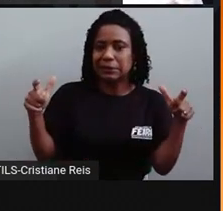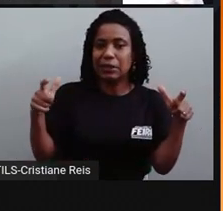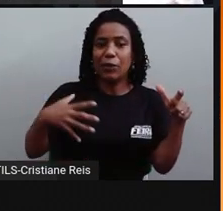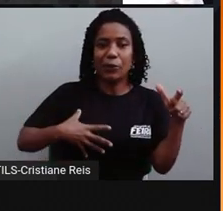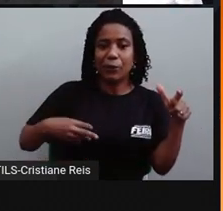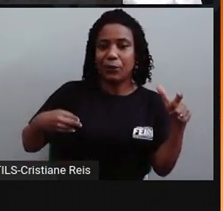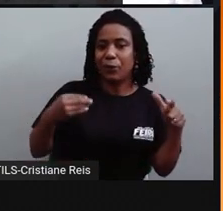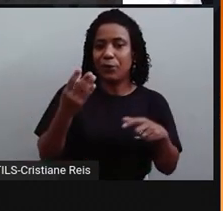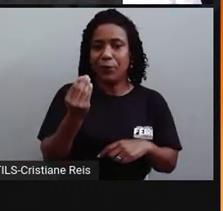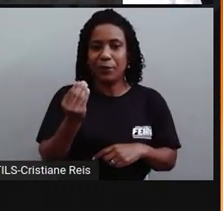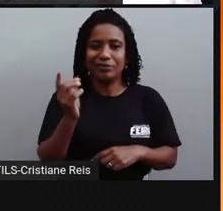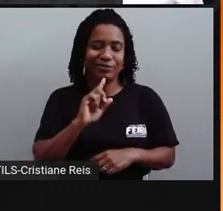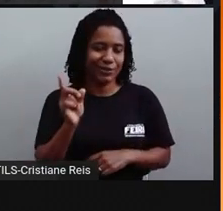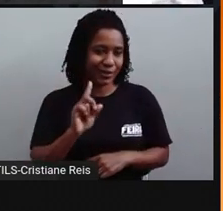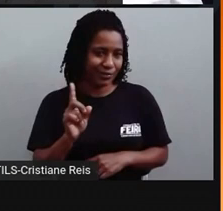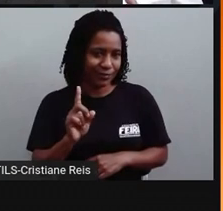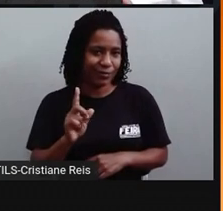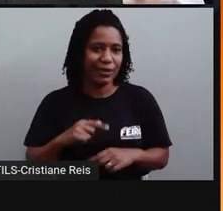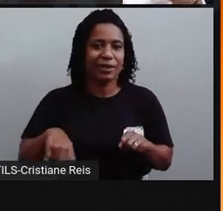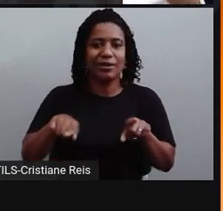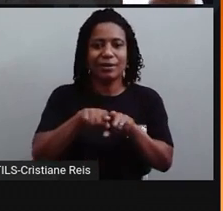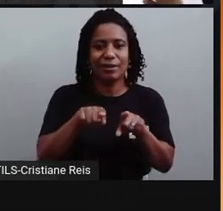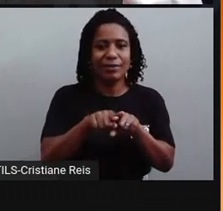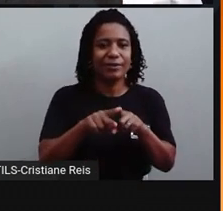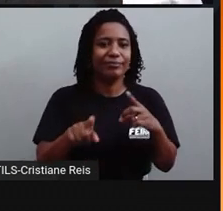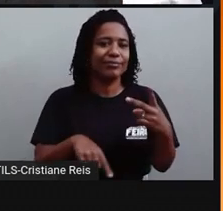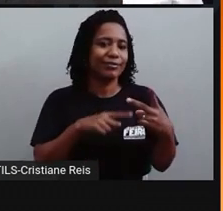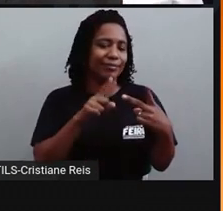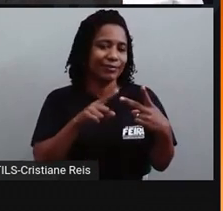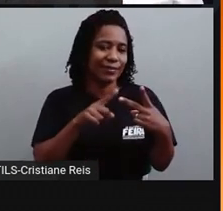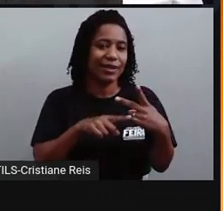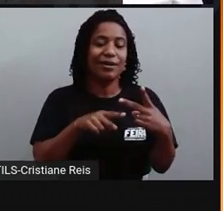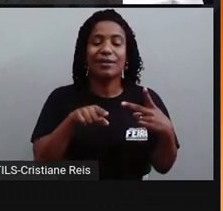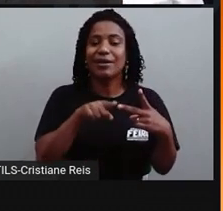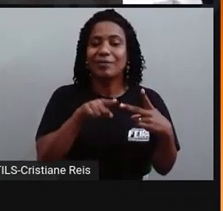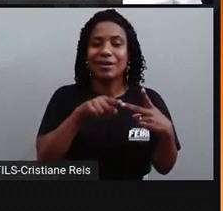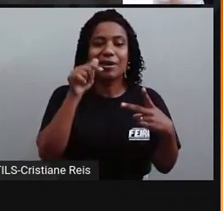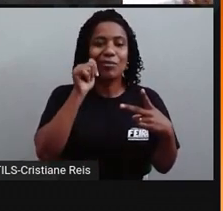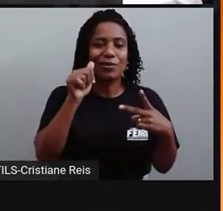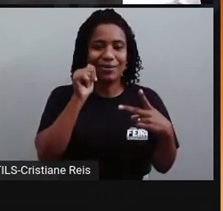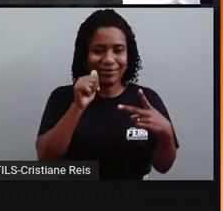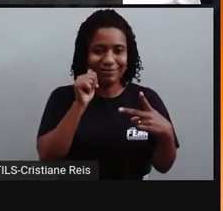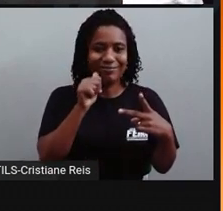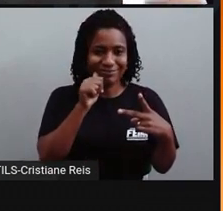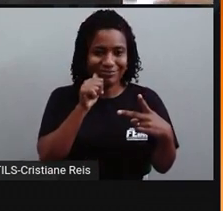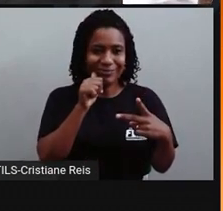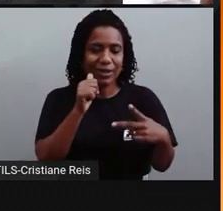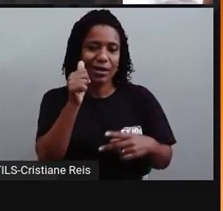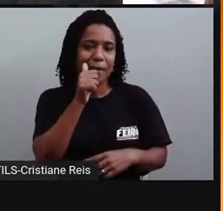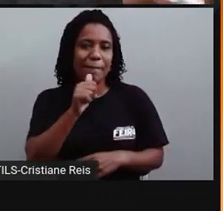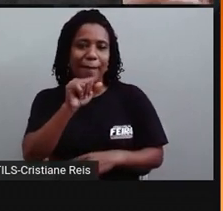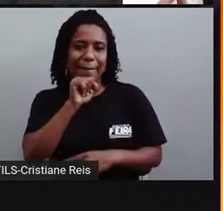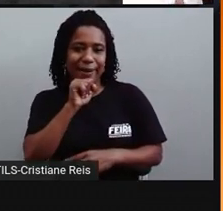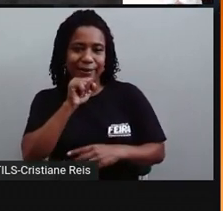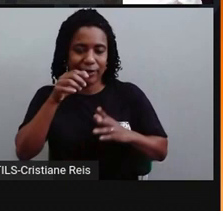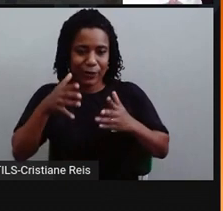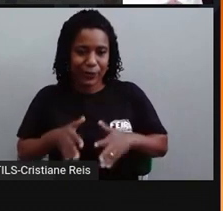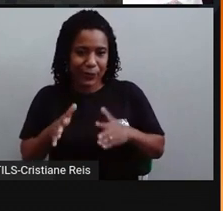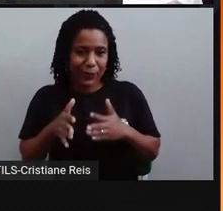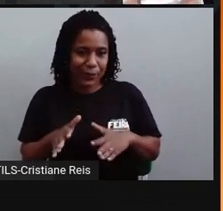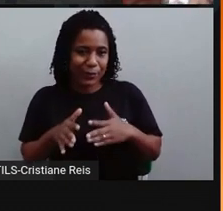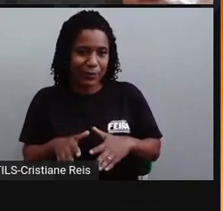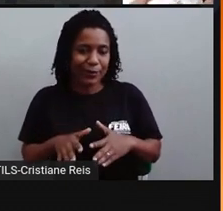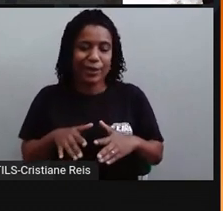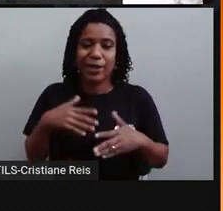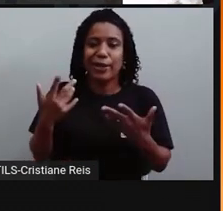ajudou a barrar um pouco foi a entrada da mulher no mercado de trabalho, porque até então as famílias eram